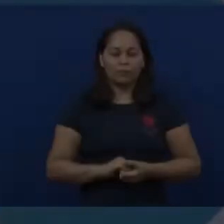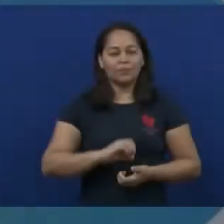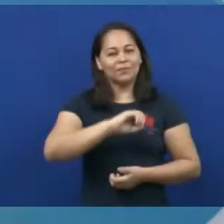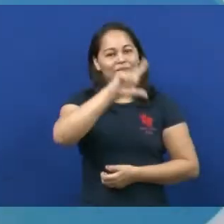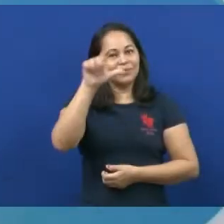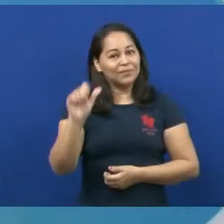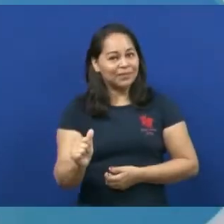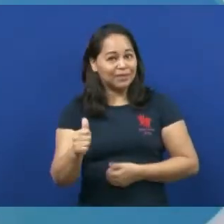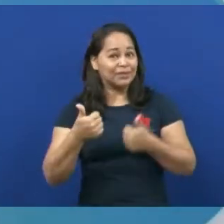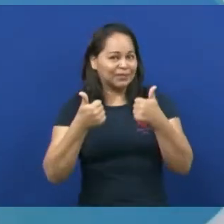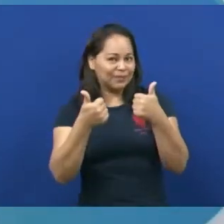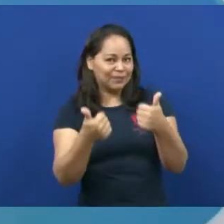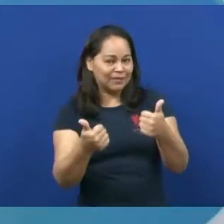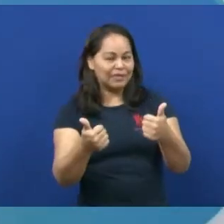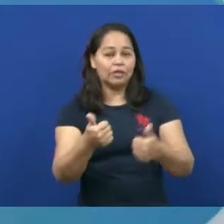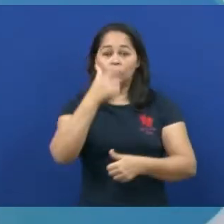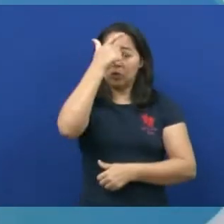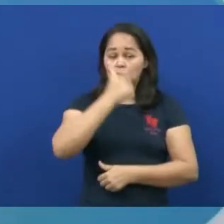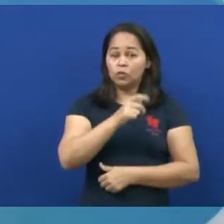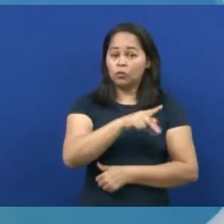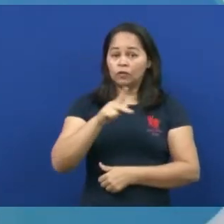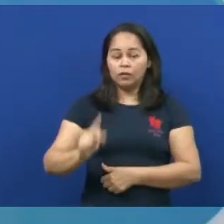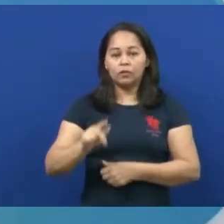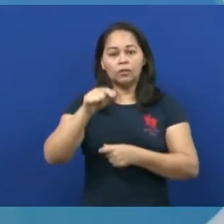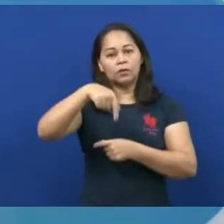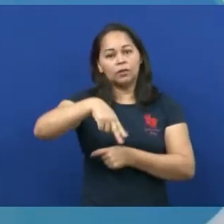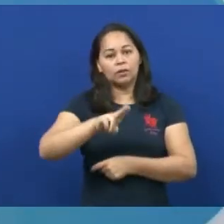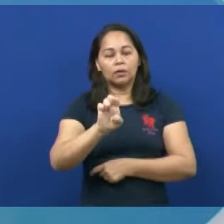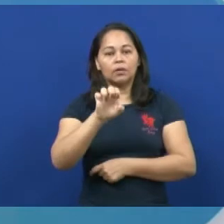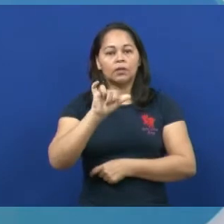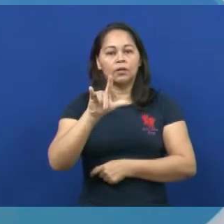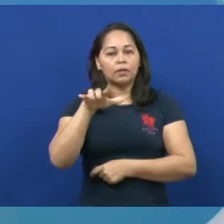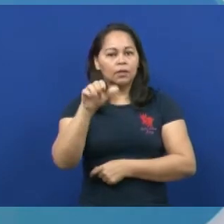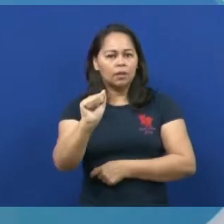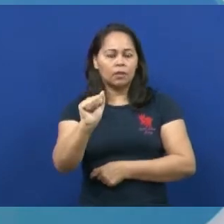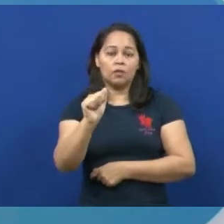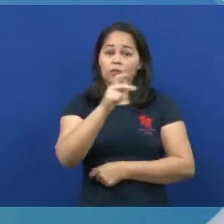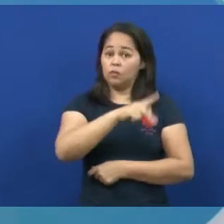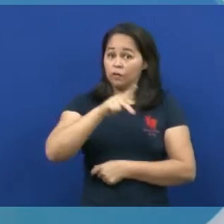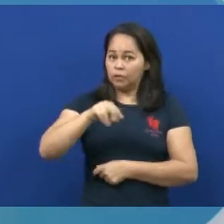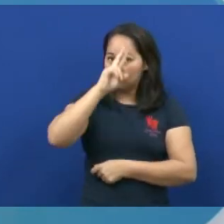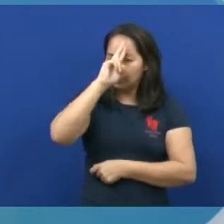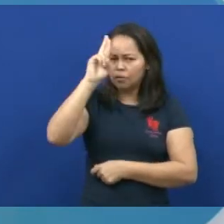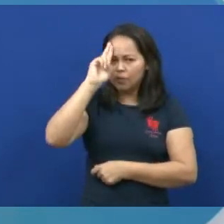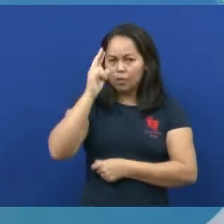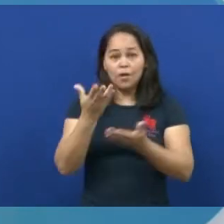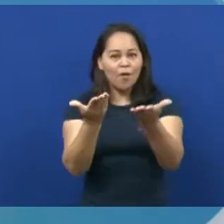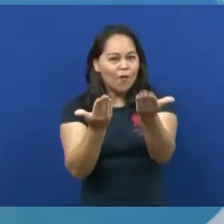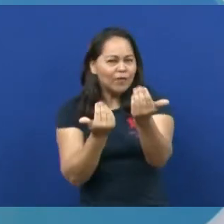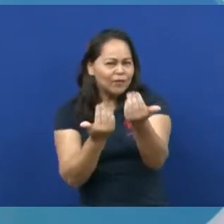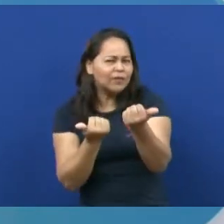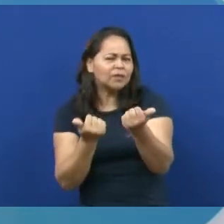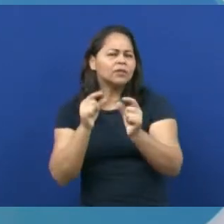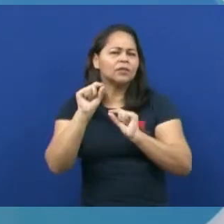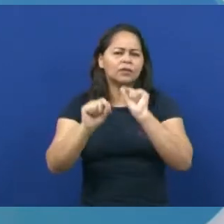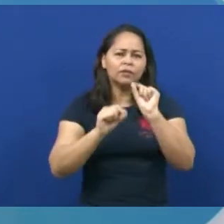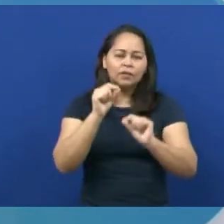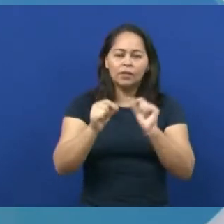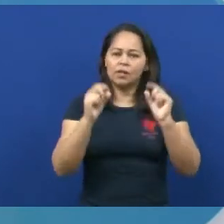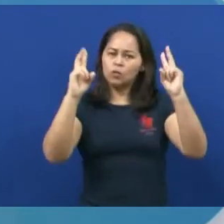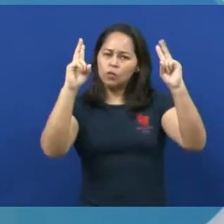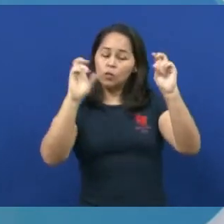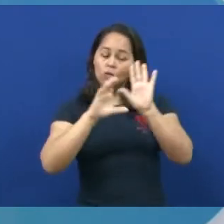Olá, tudo bem? Eu sou Keyla, professora de História, e te convido para a gente ter uma discussão hoje sobre os conceitos